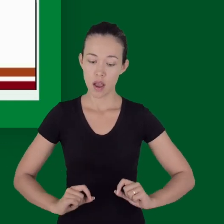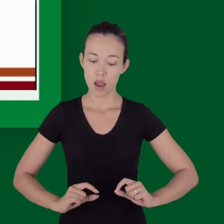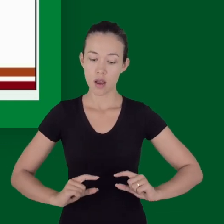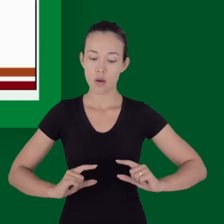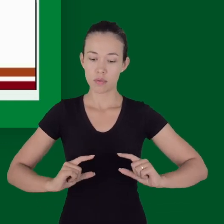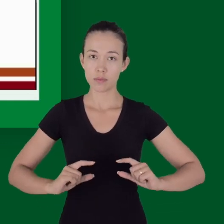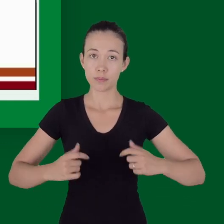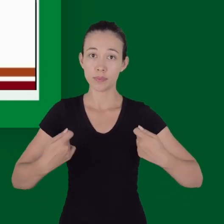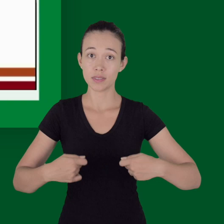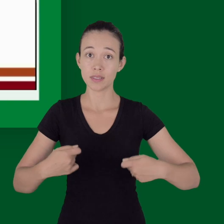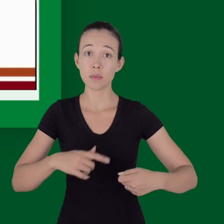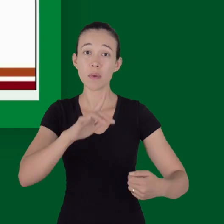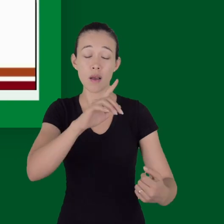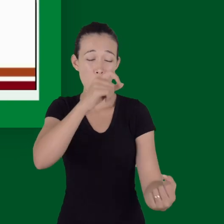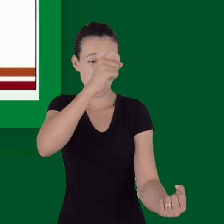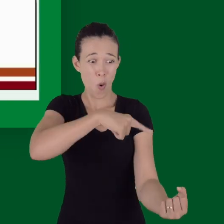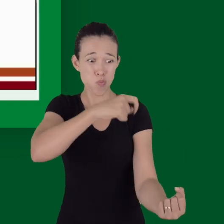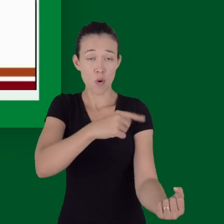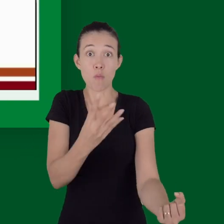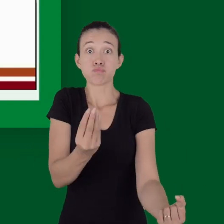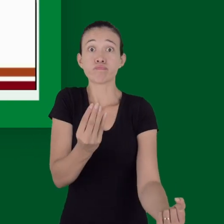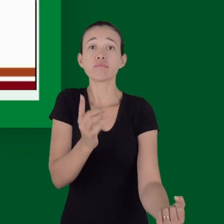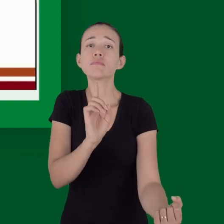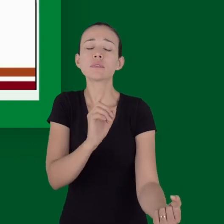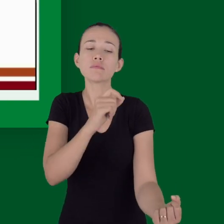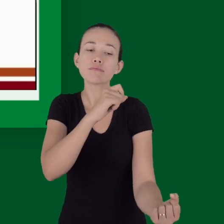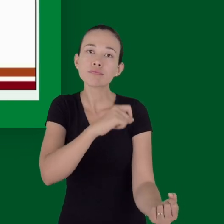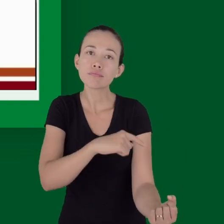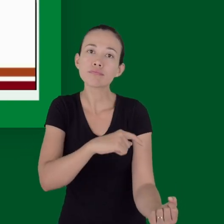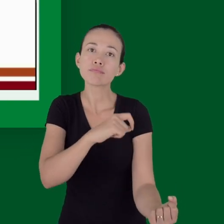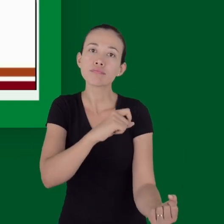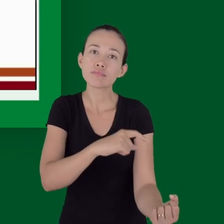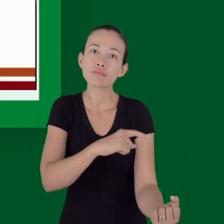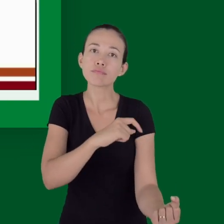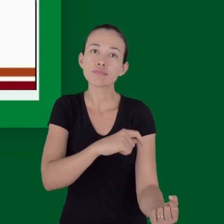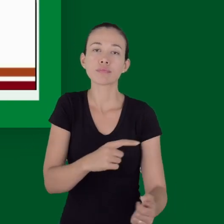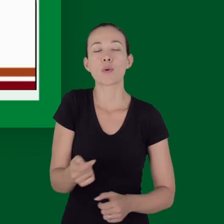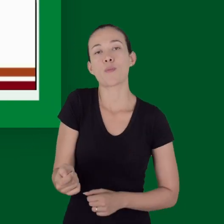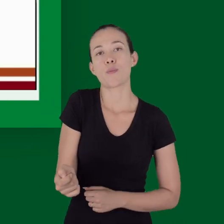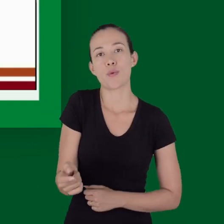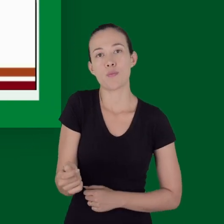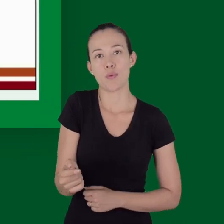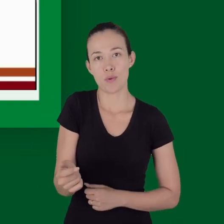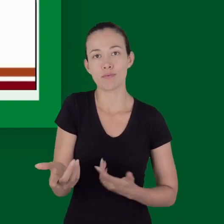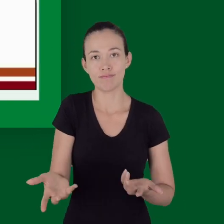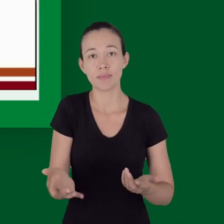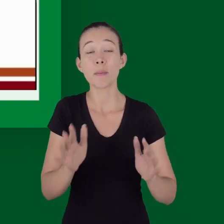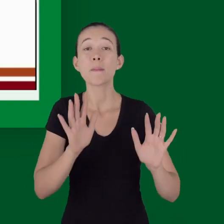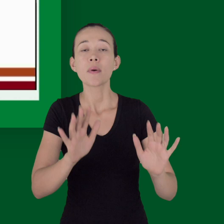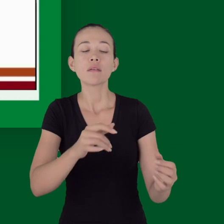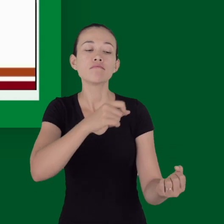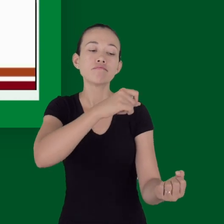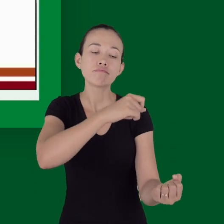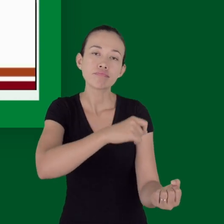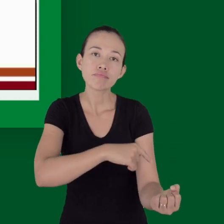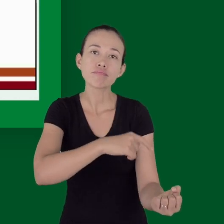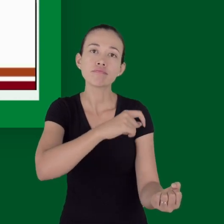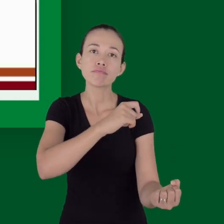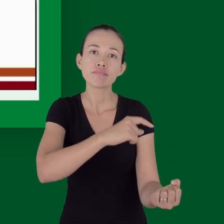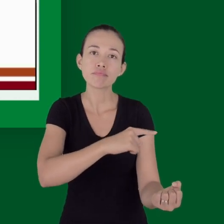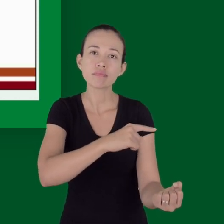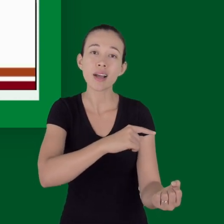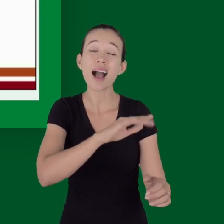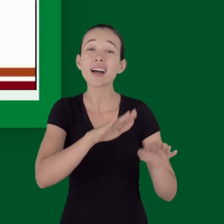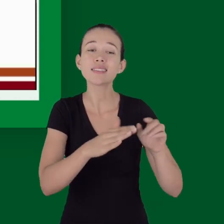volêmica uma quantidade menor de de líquido certo então se a restrição volêmica